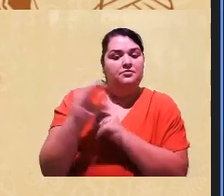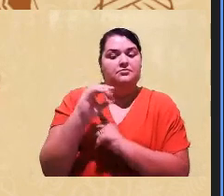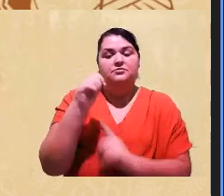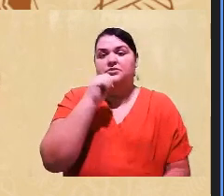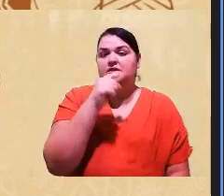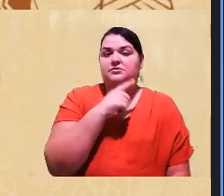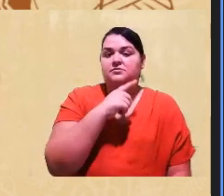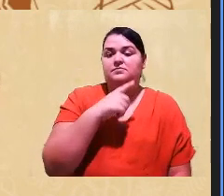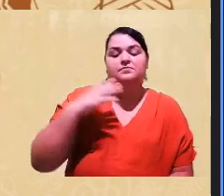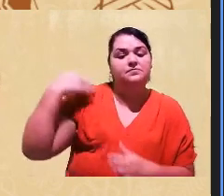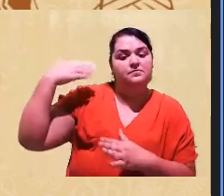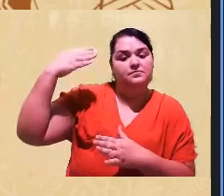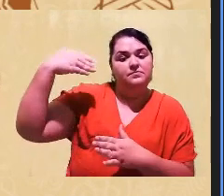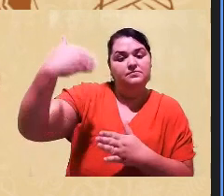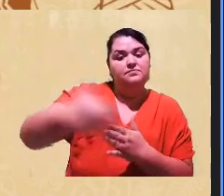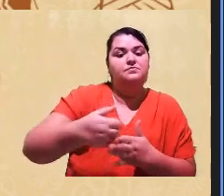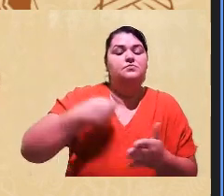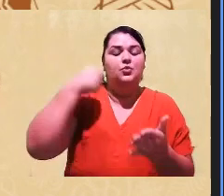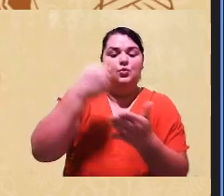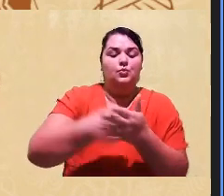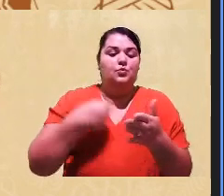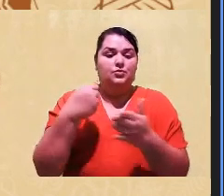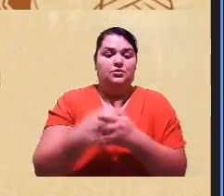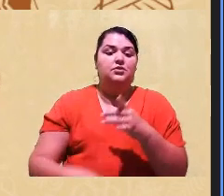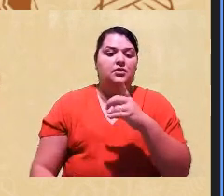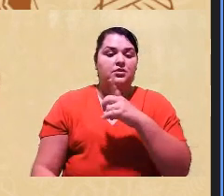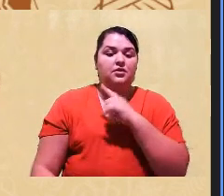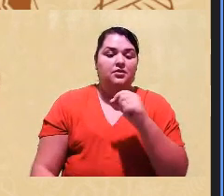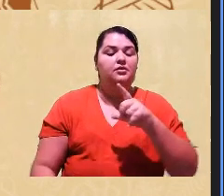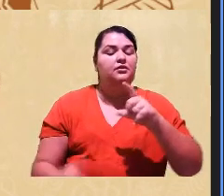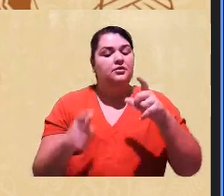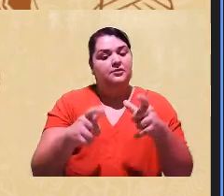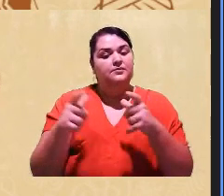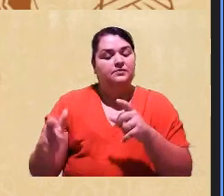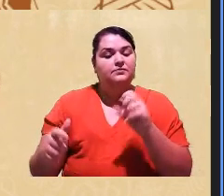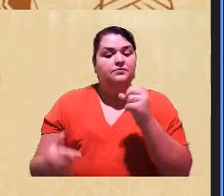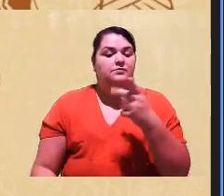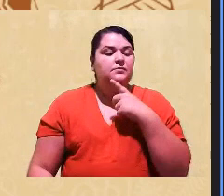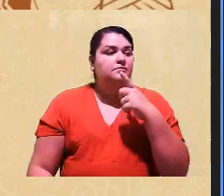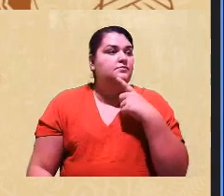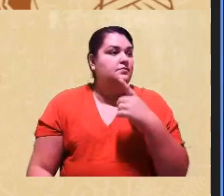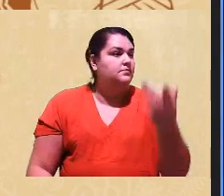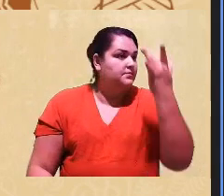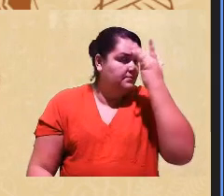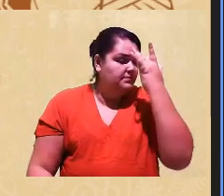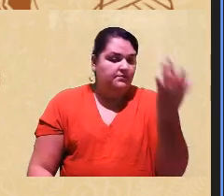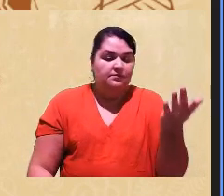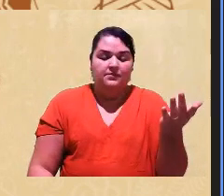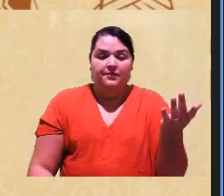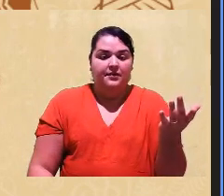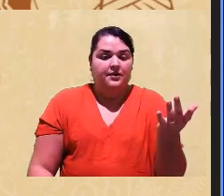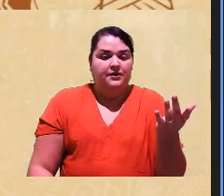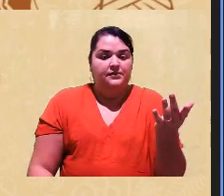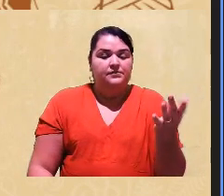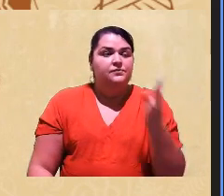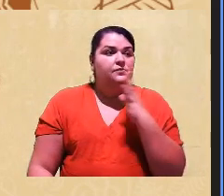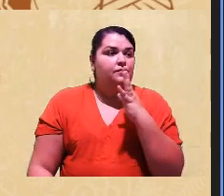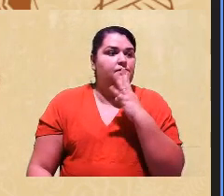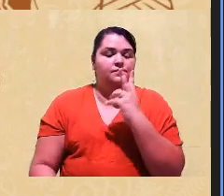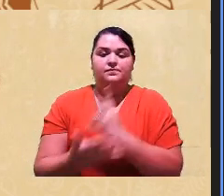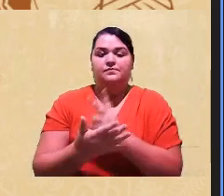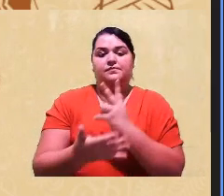em processo de luta para que seu território ou aquela retomada seja reconhecida.